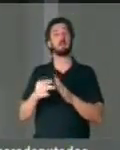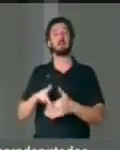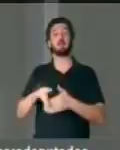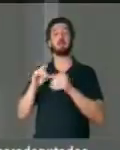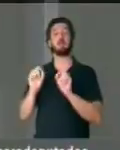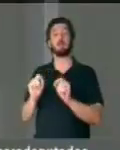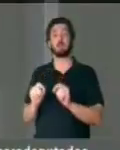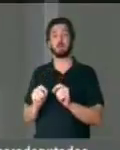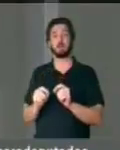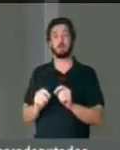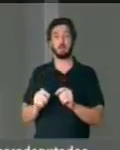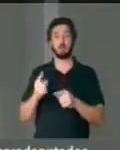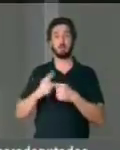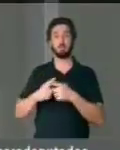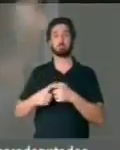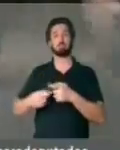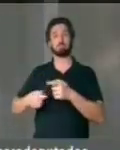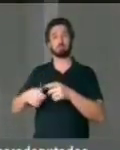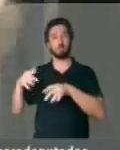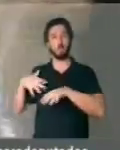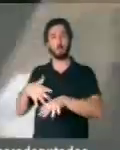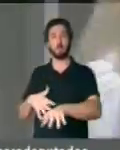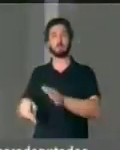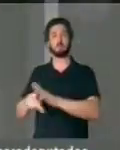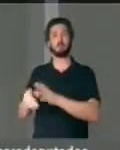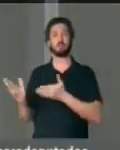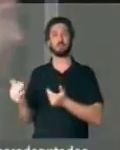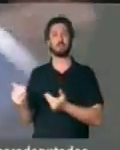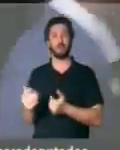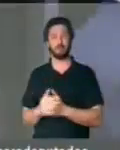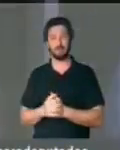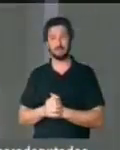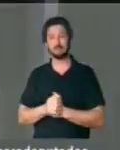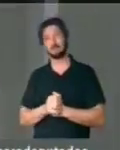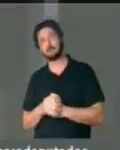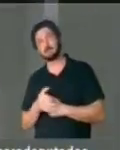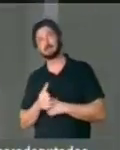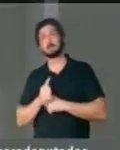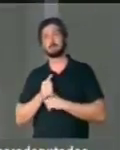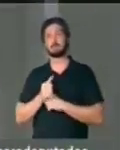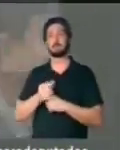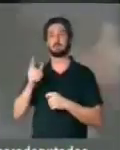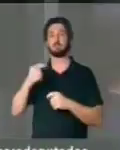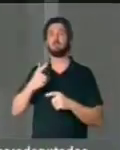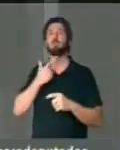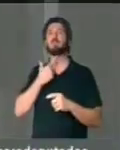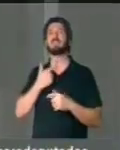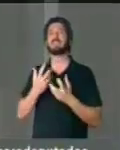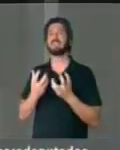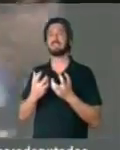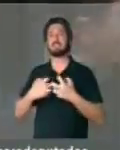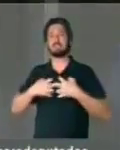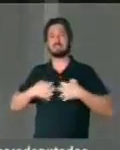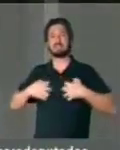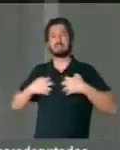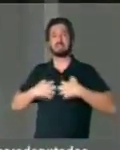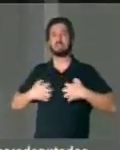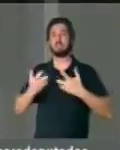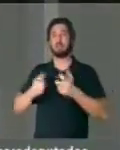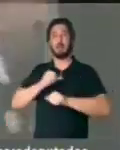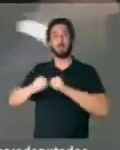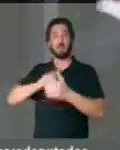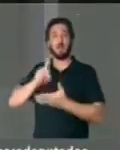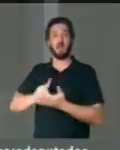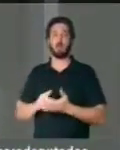sobretudo pela mobilização da juventude, uma expressão de ânsia de mudança